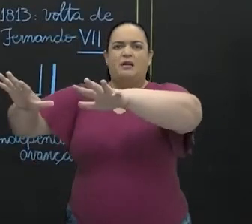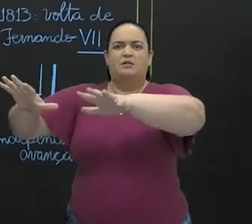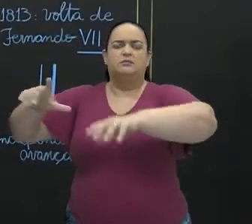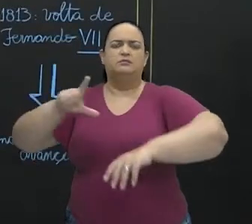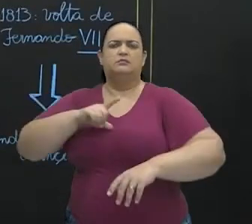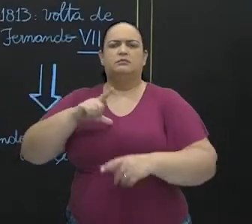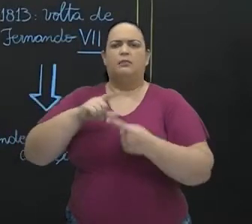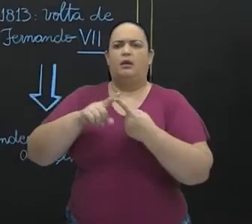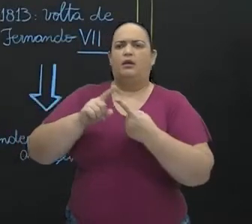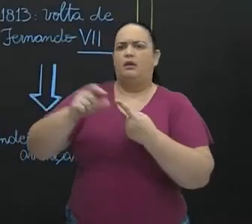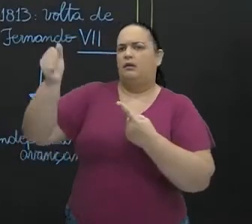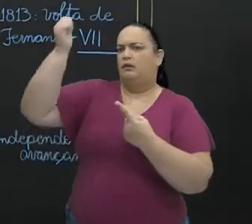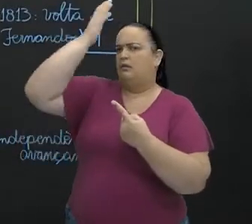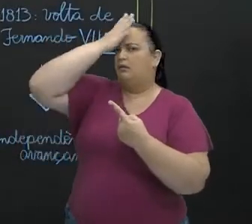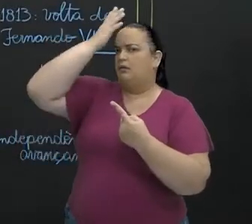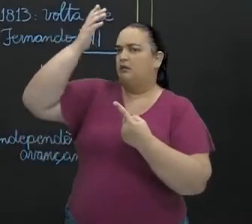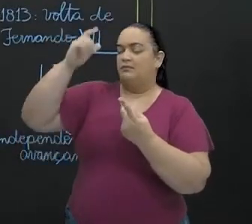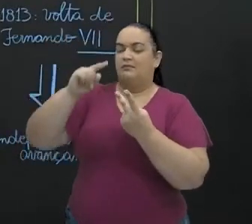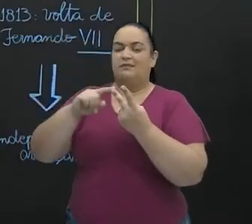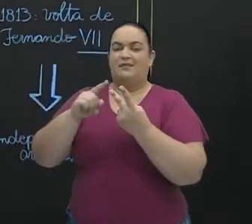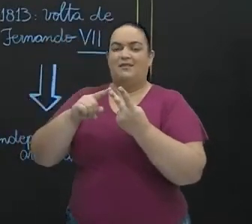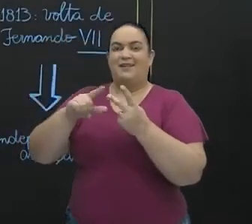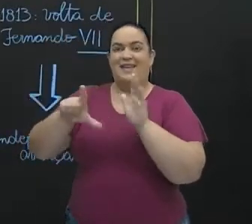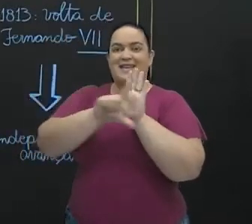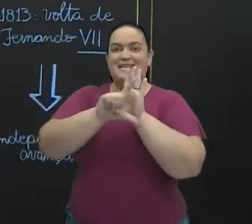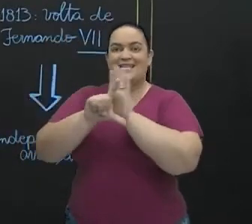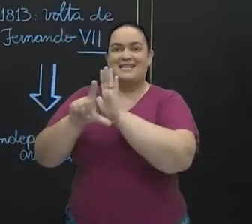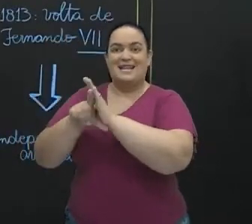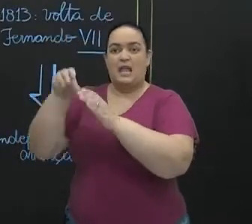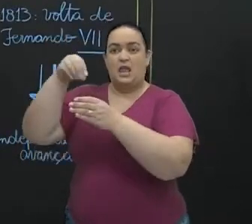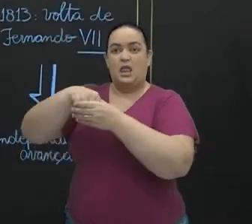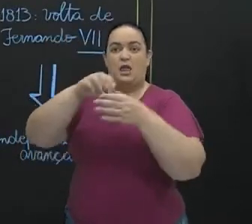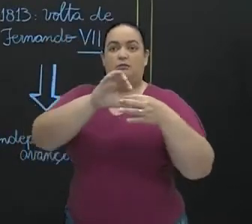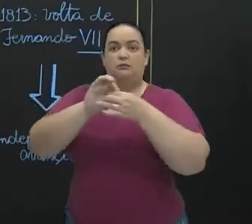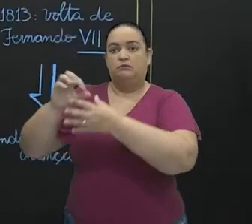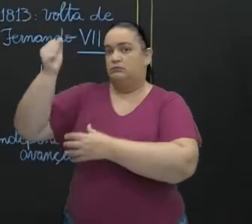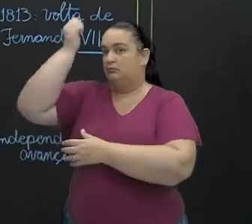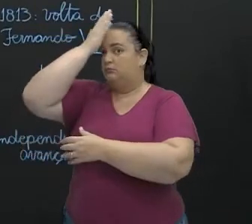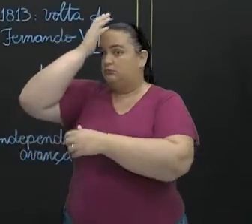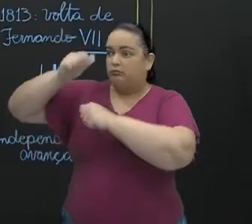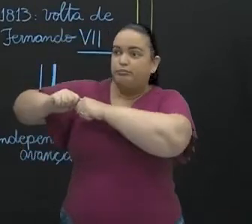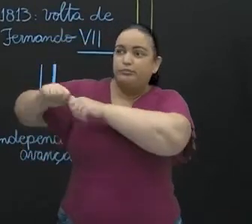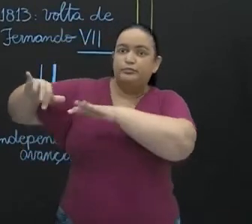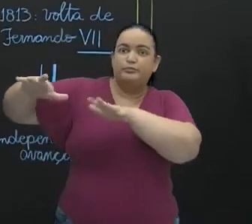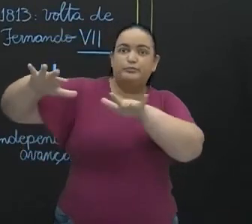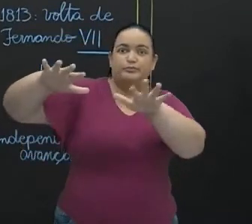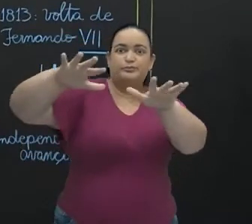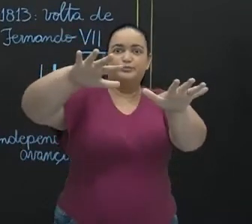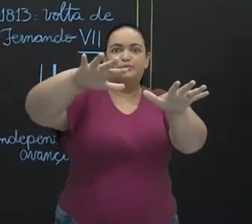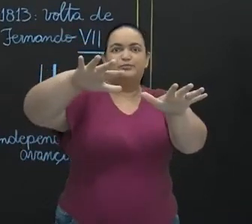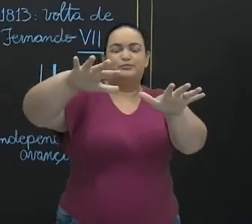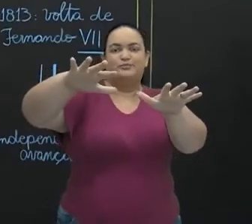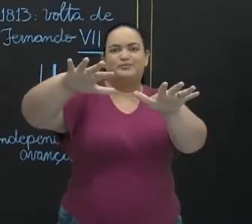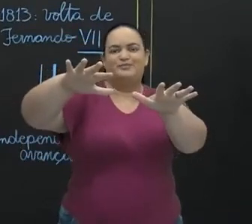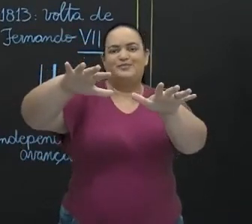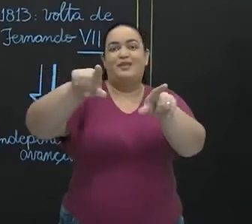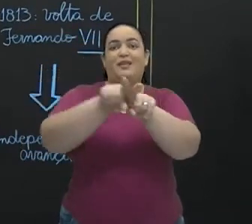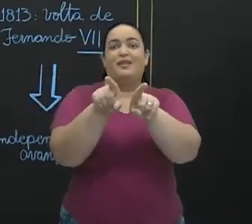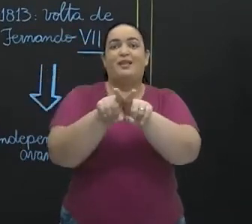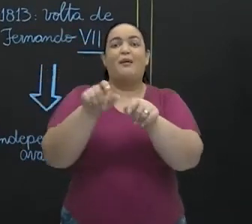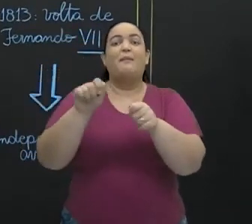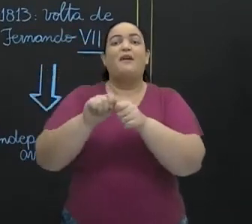ideias iluministas e levou leis inspiradas no iluminismo para outros países e também porque destronou